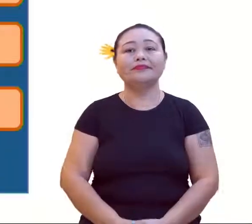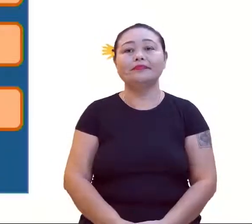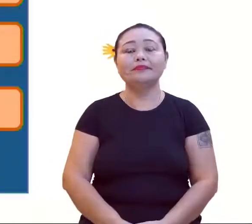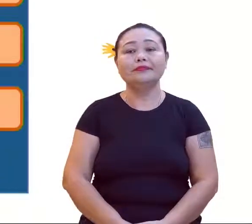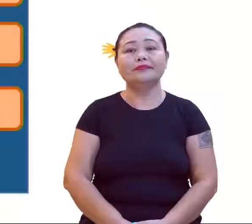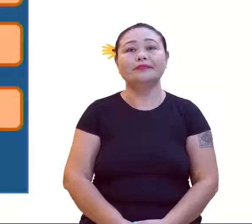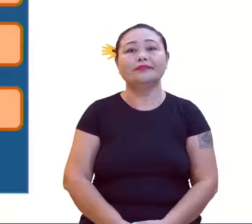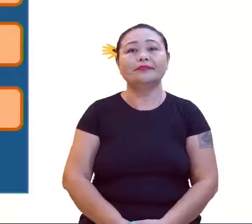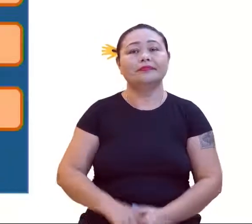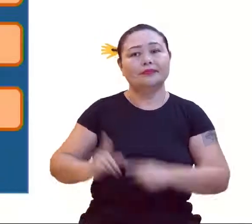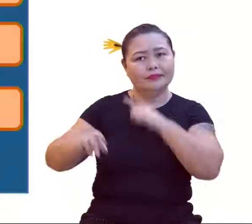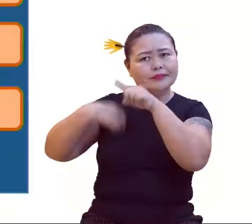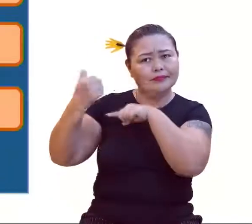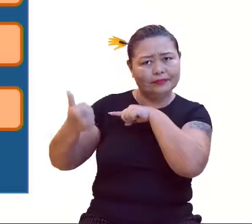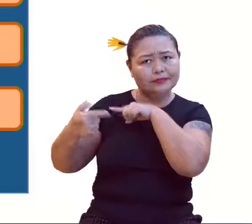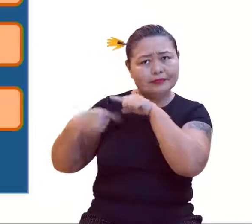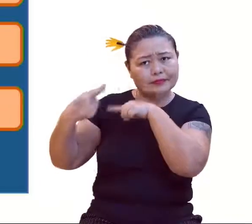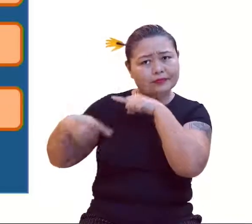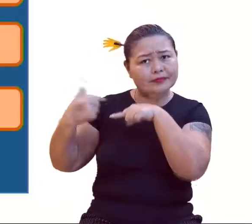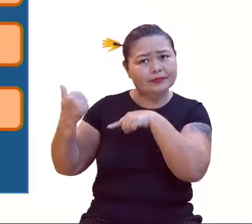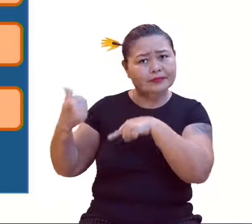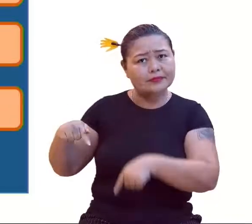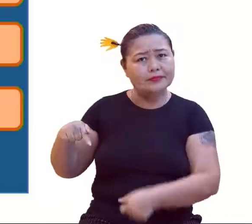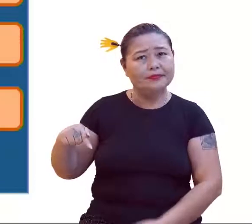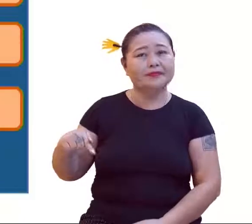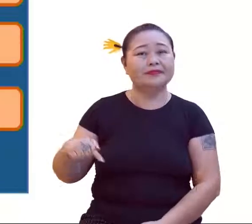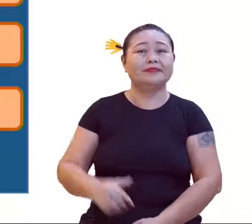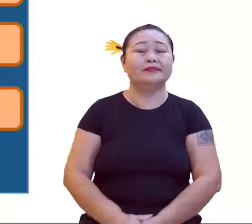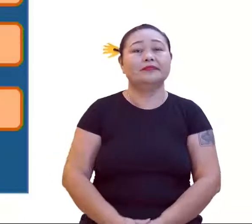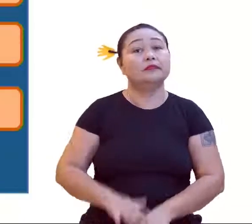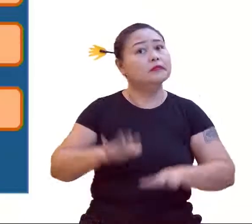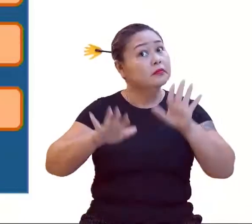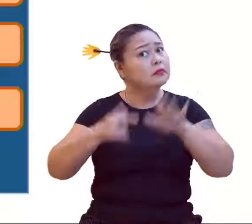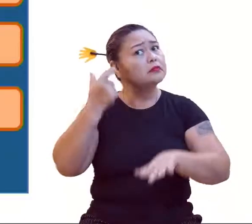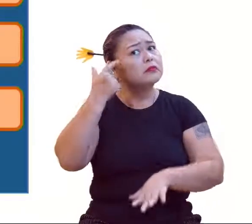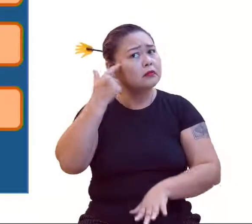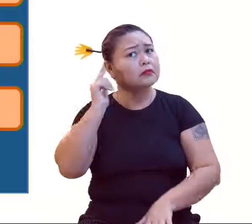O próximo termo é 17? Eu acho que é. Né?